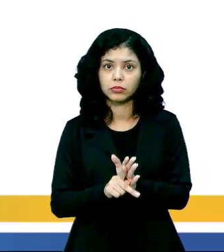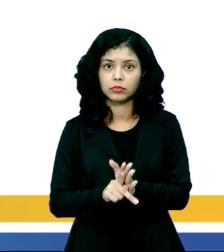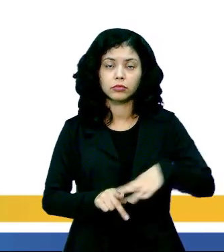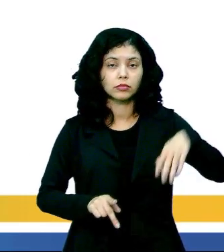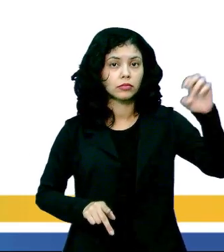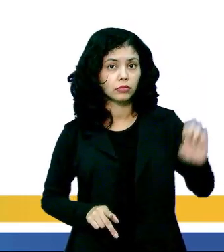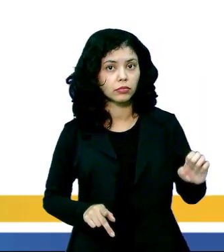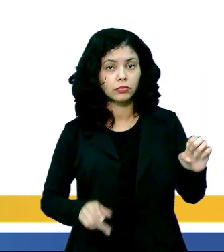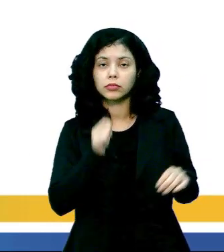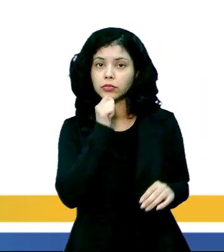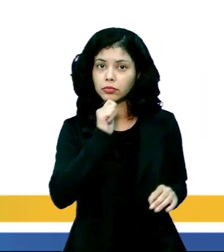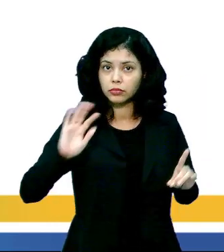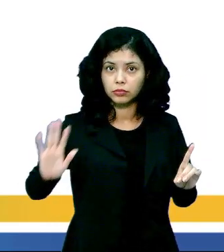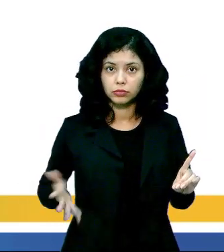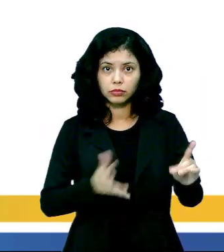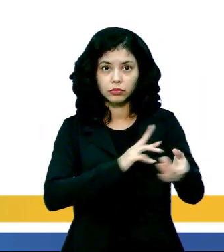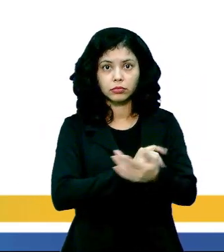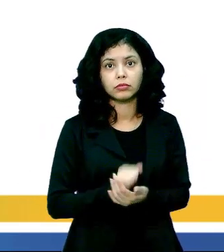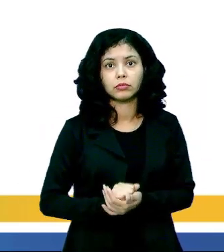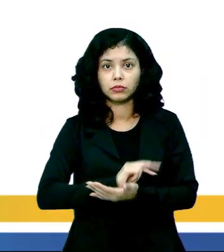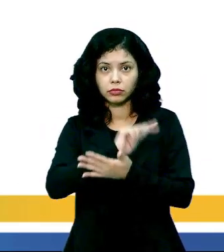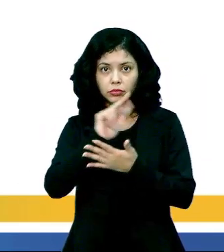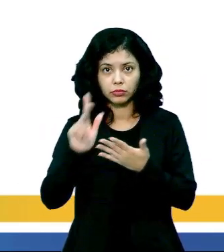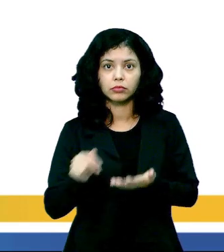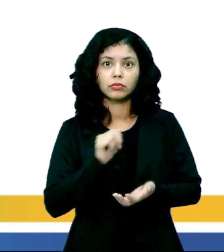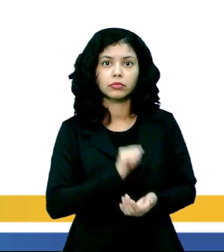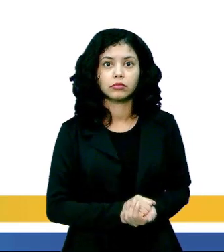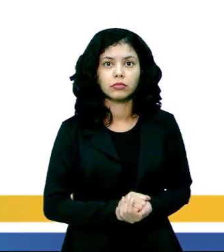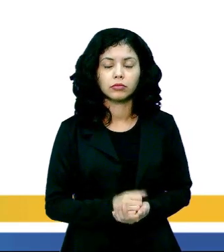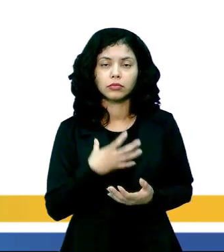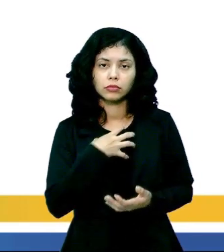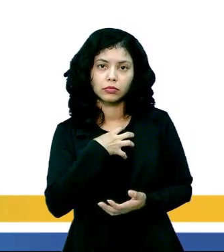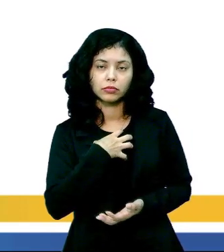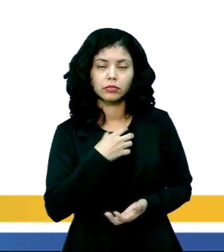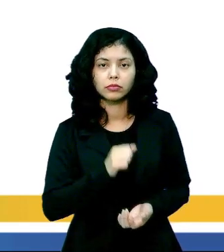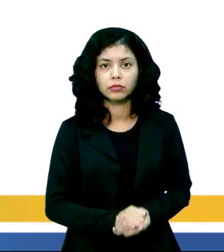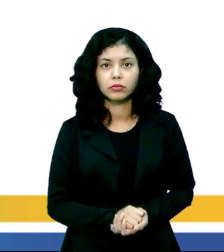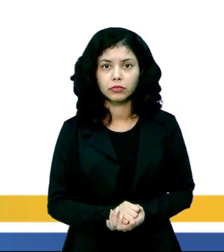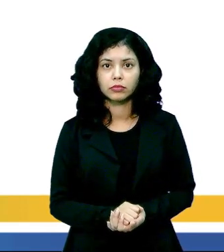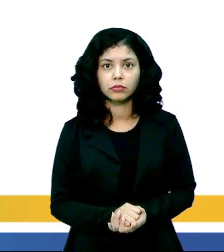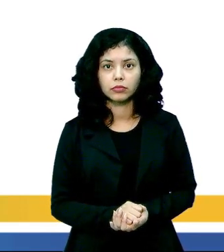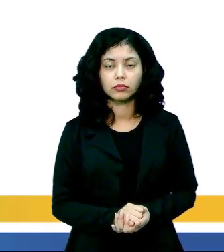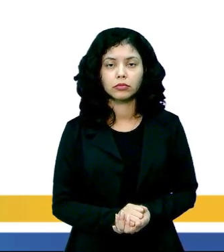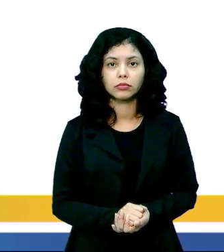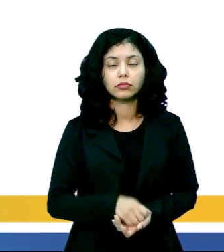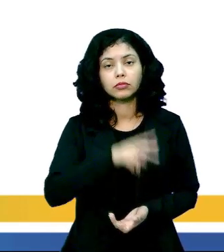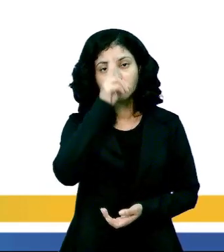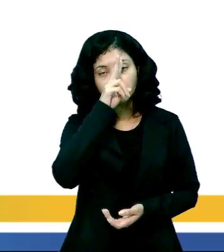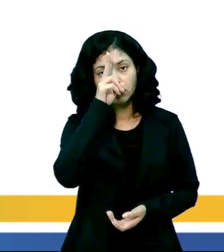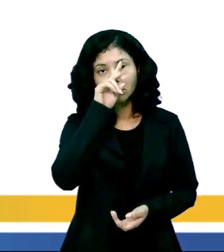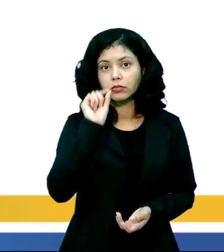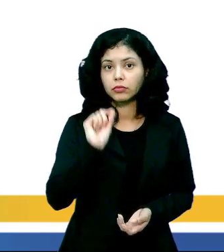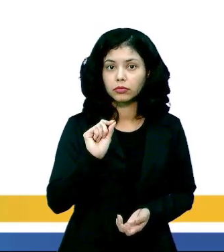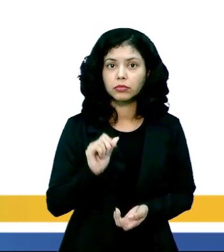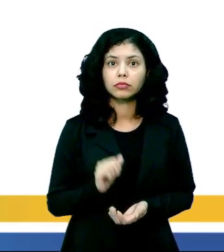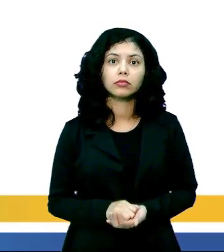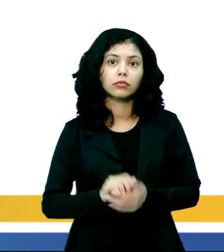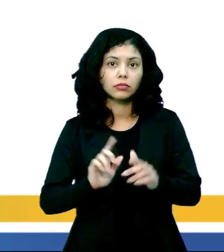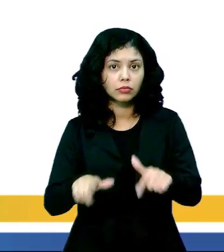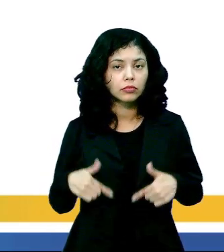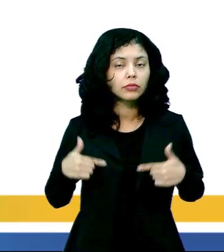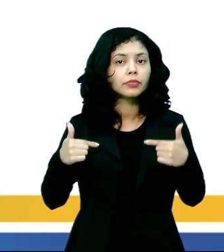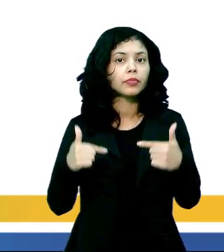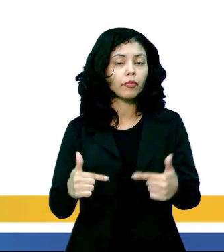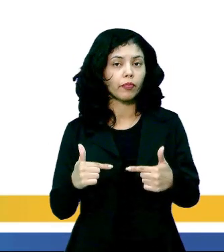esquerda que inspiravam vários participantes desse momento. Vale aqui ressaltar que a